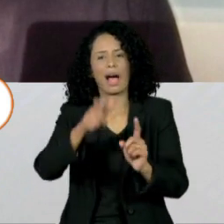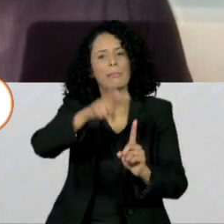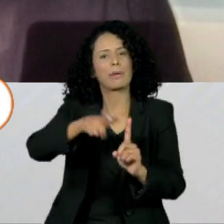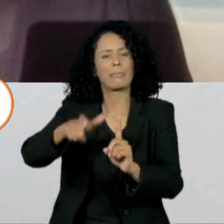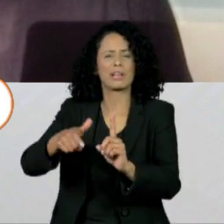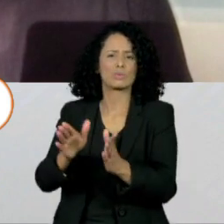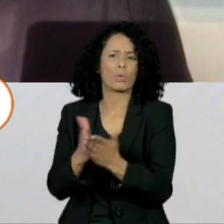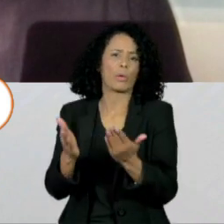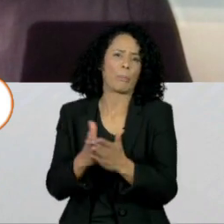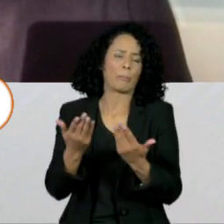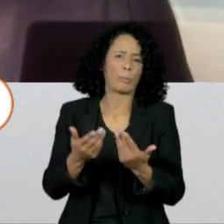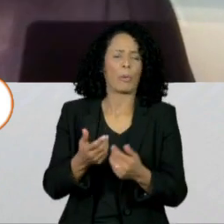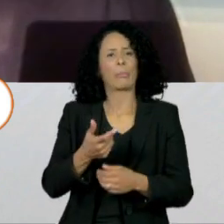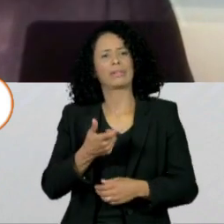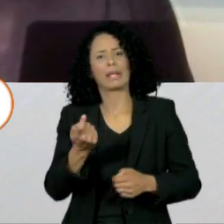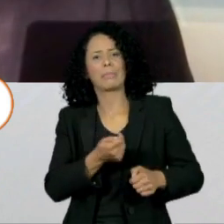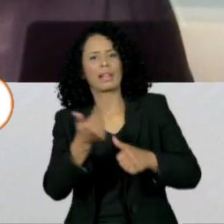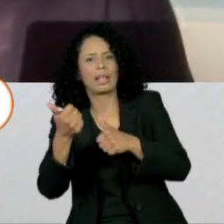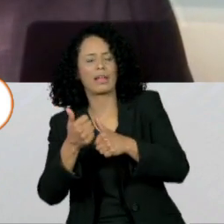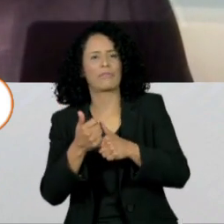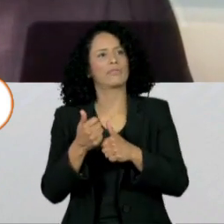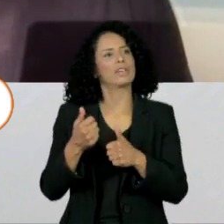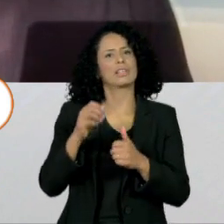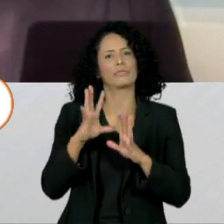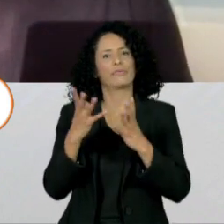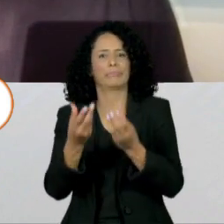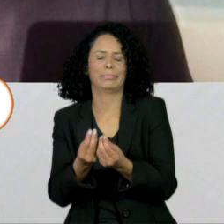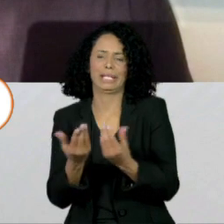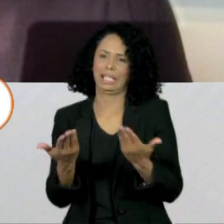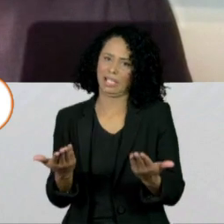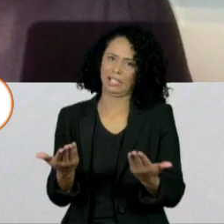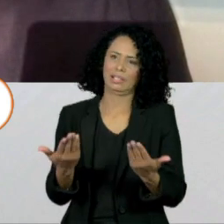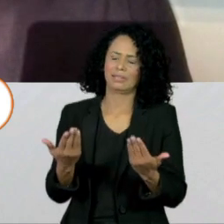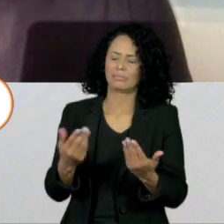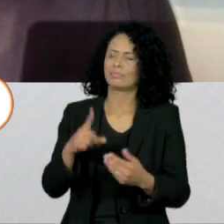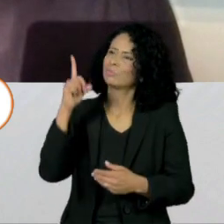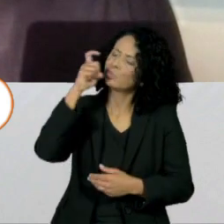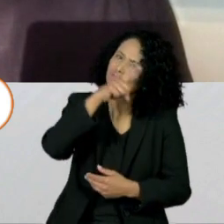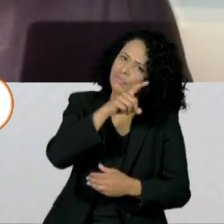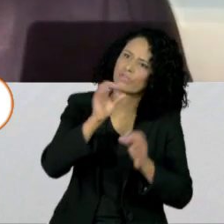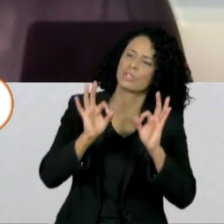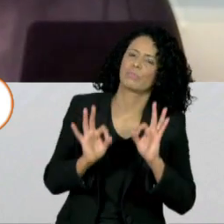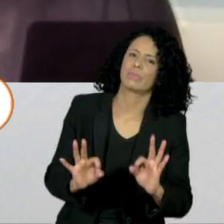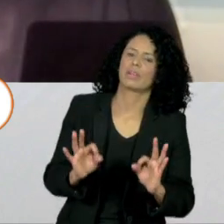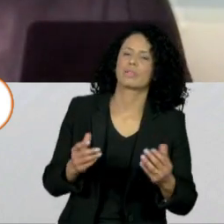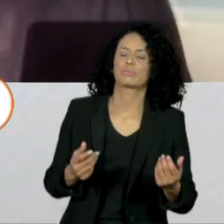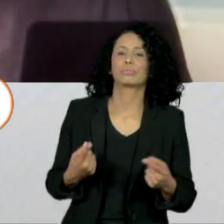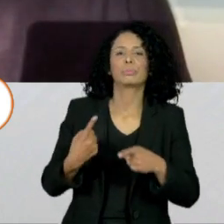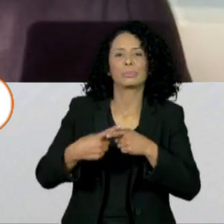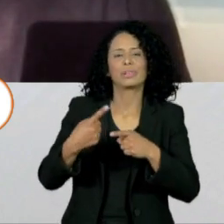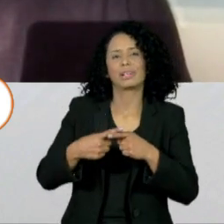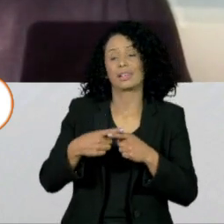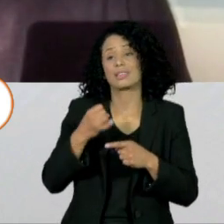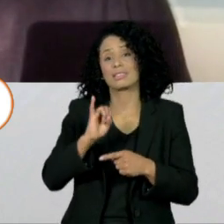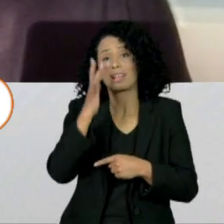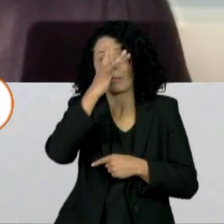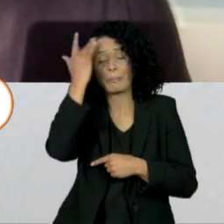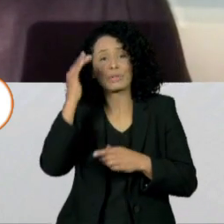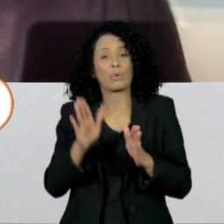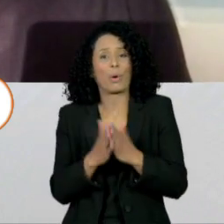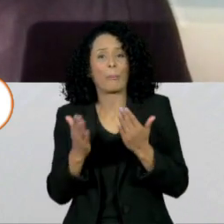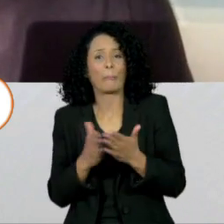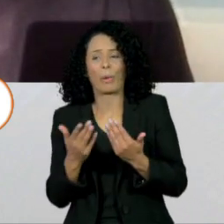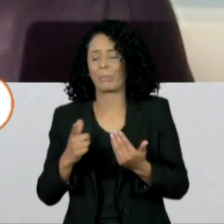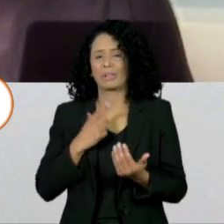Bolsa Família. A questão do botijão é uma questão social, das mais graves, né? Porque você começa a cozinhar com lenha, garrafa PET, com